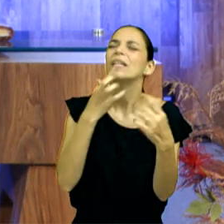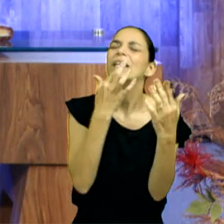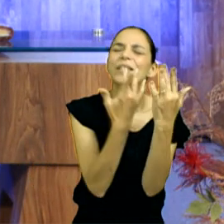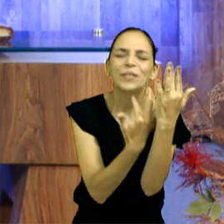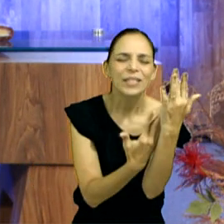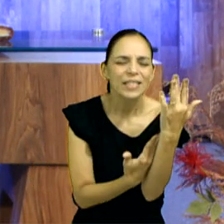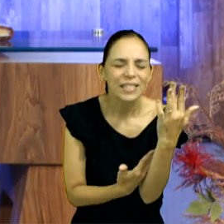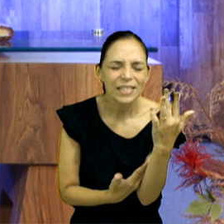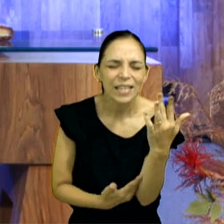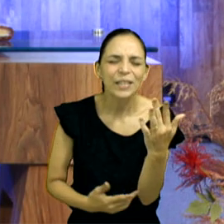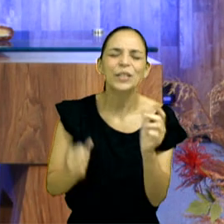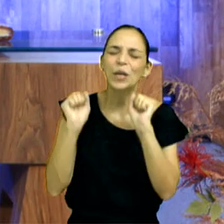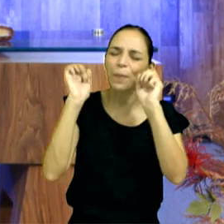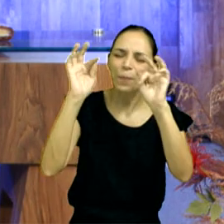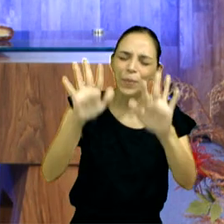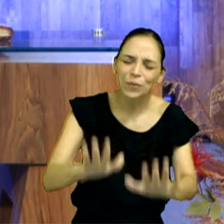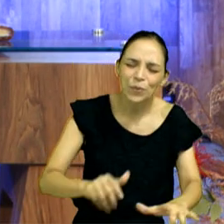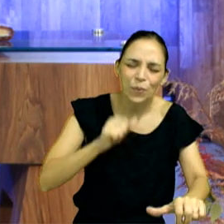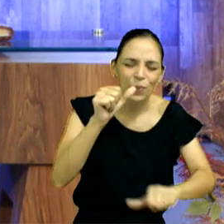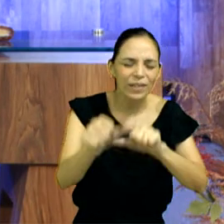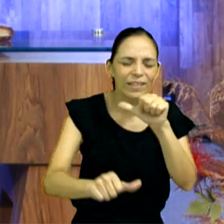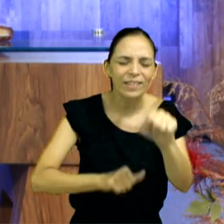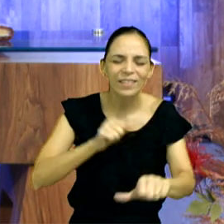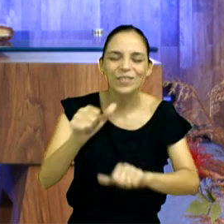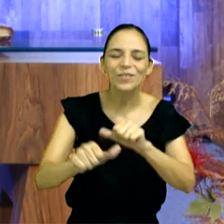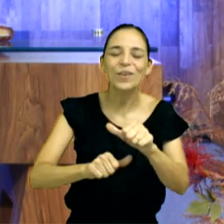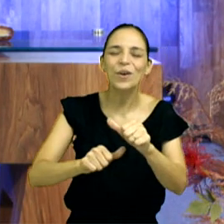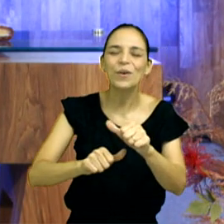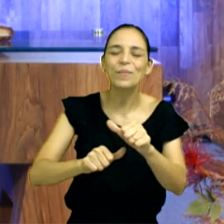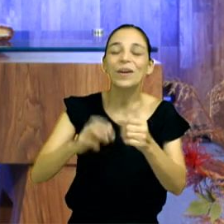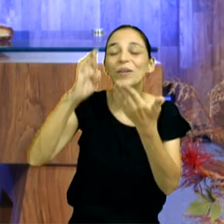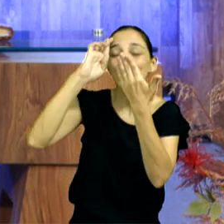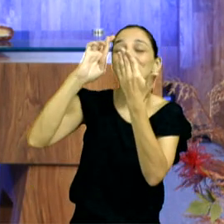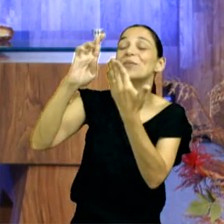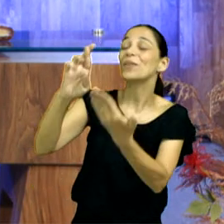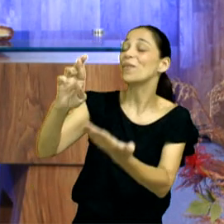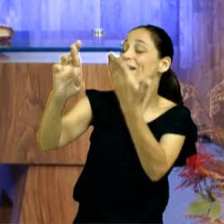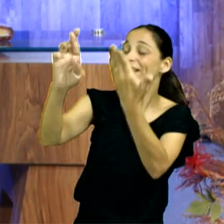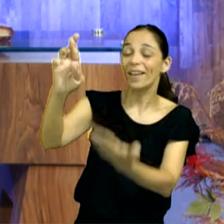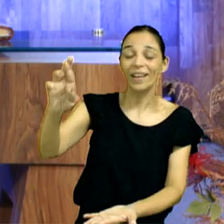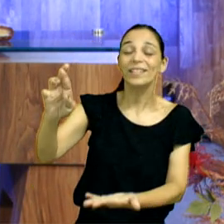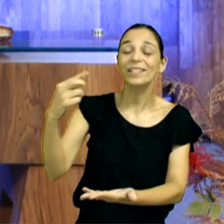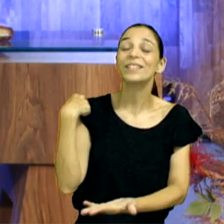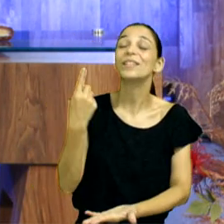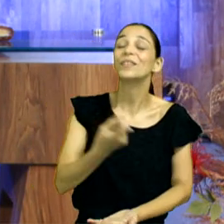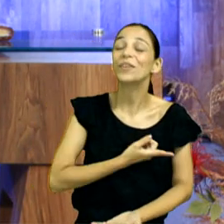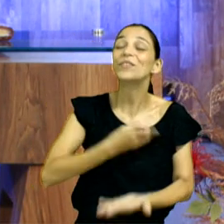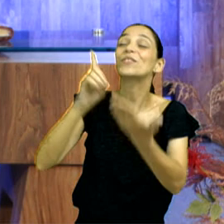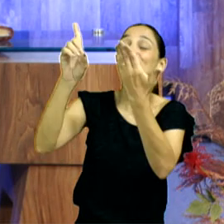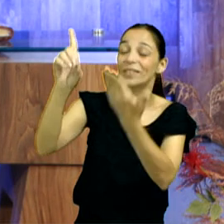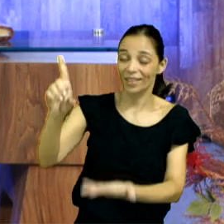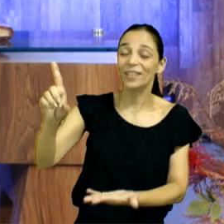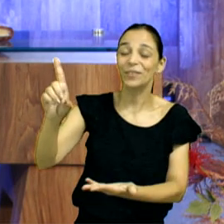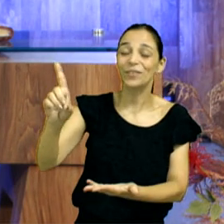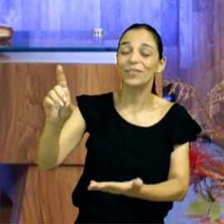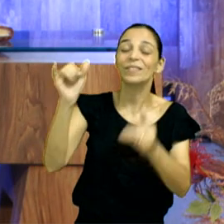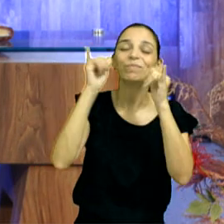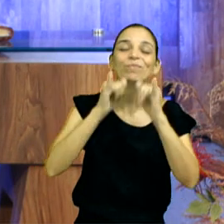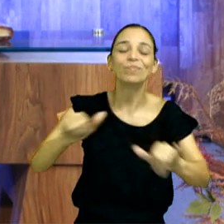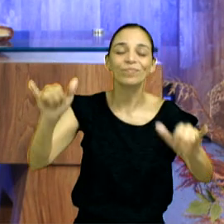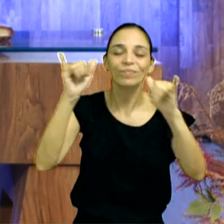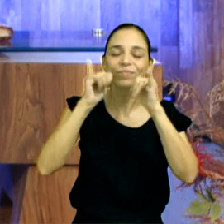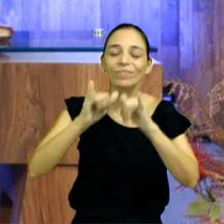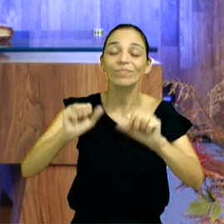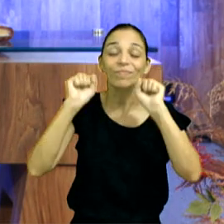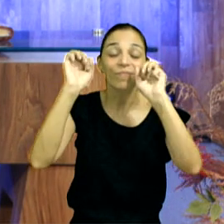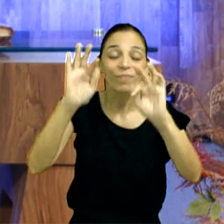sangue que abençoa, que transforma, esse é o Senhor, esse é o nosso Deus, e nós declaramos a bênção,